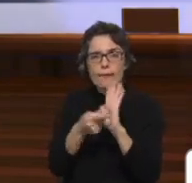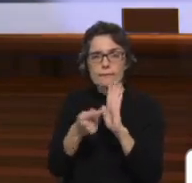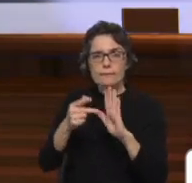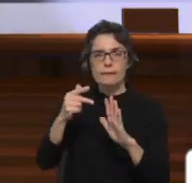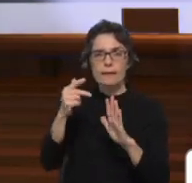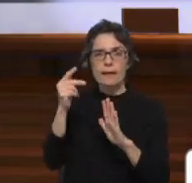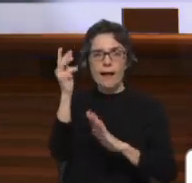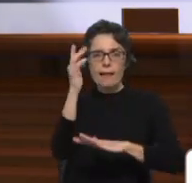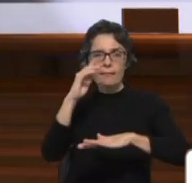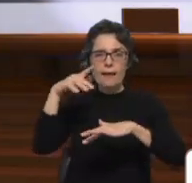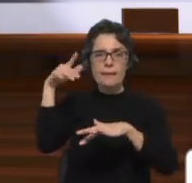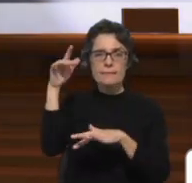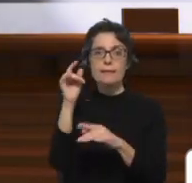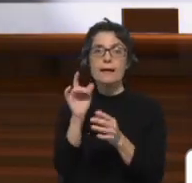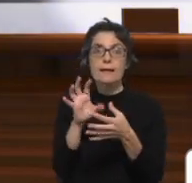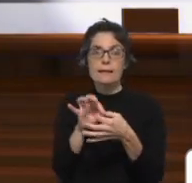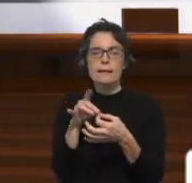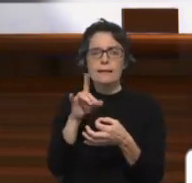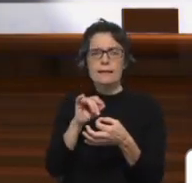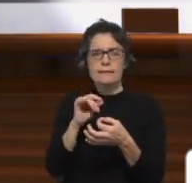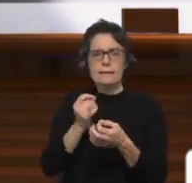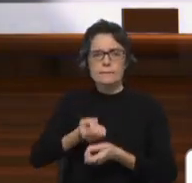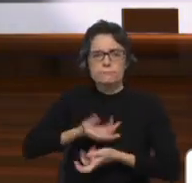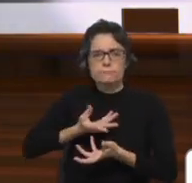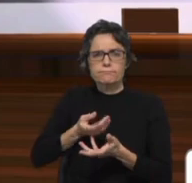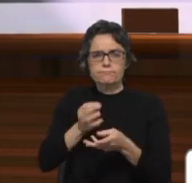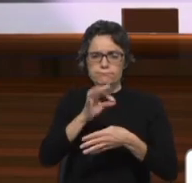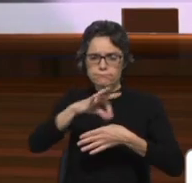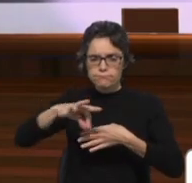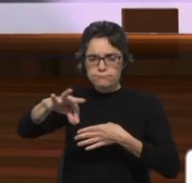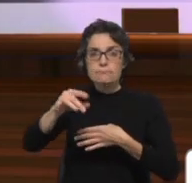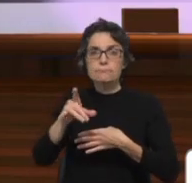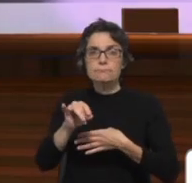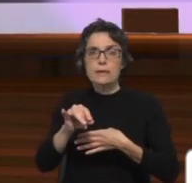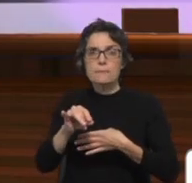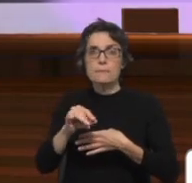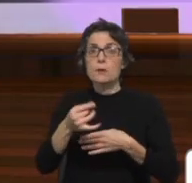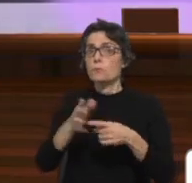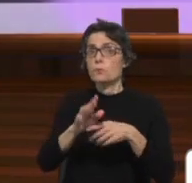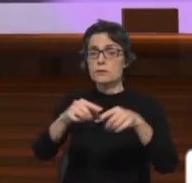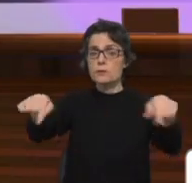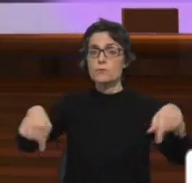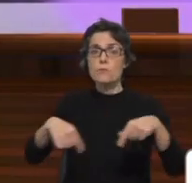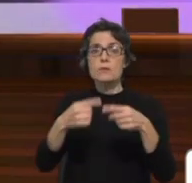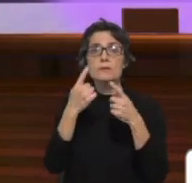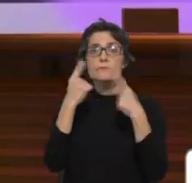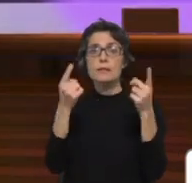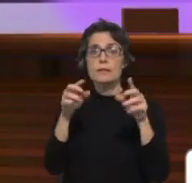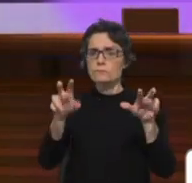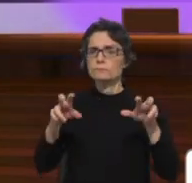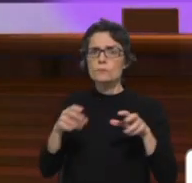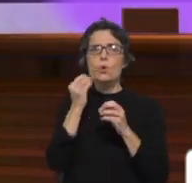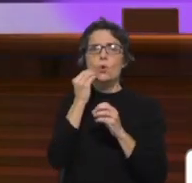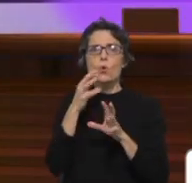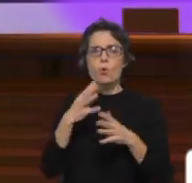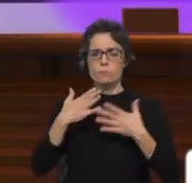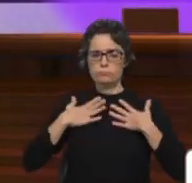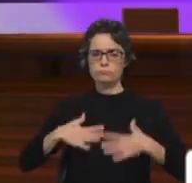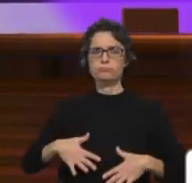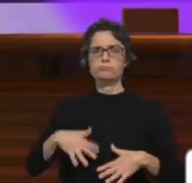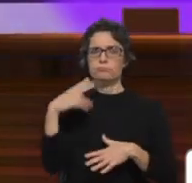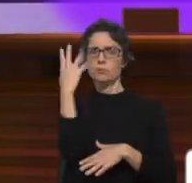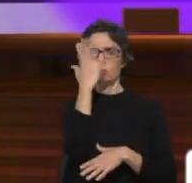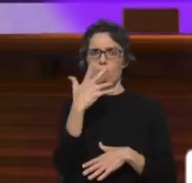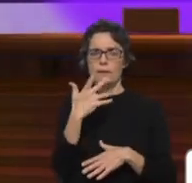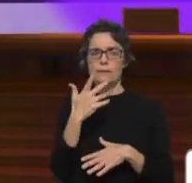dança. Debruça-se também sobre detalhes arquitetónicos, de como deve ser uma sala de espetáculos, a vestimenta dos artistas, os